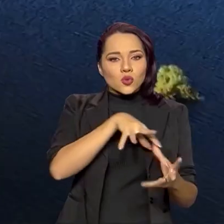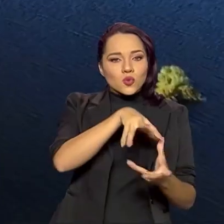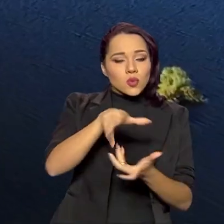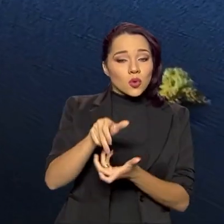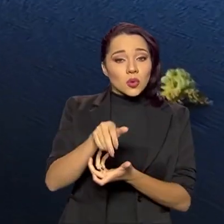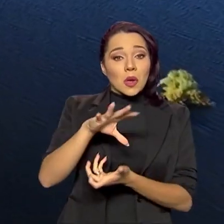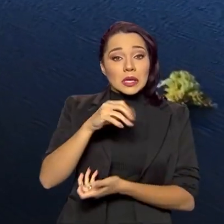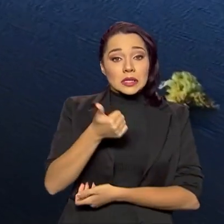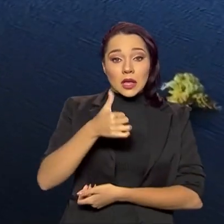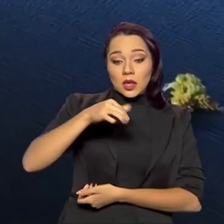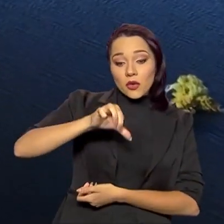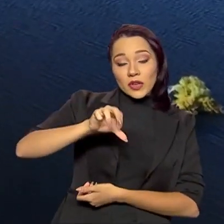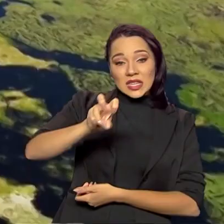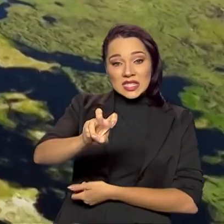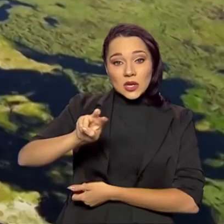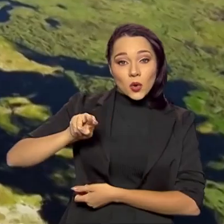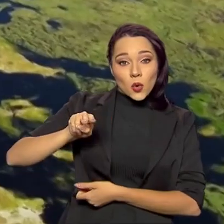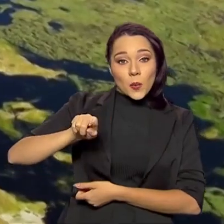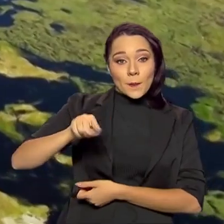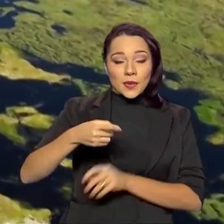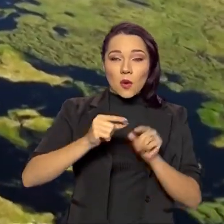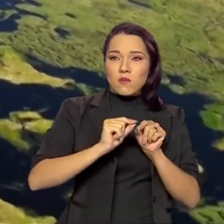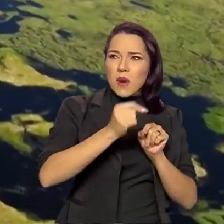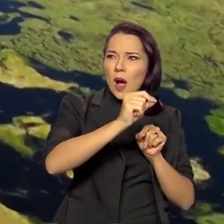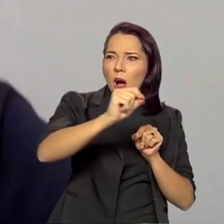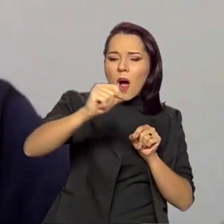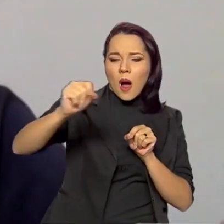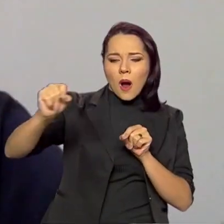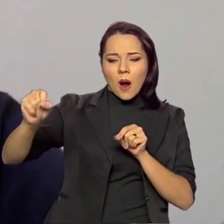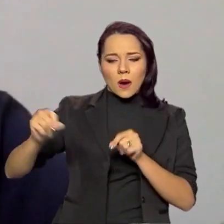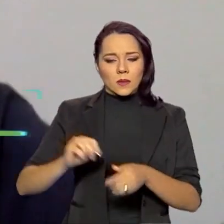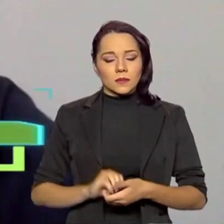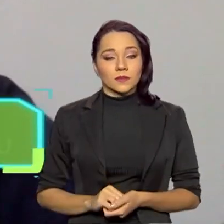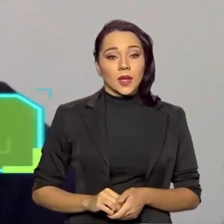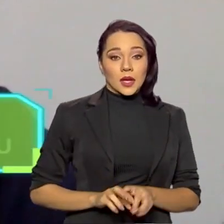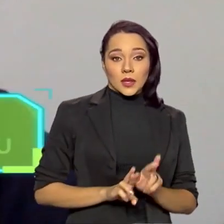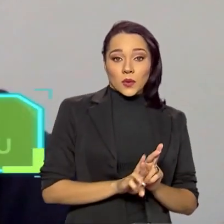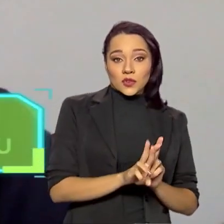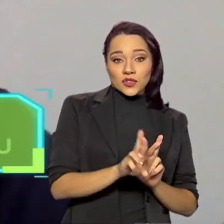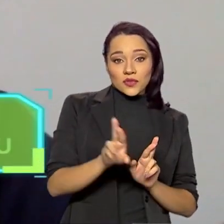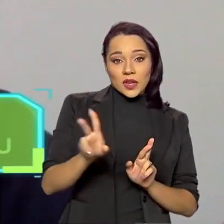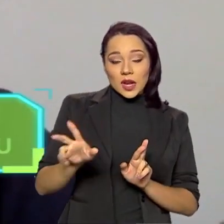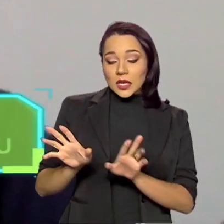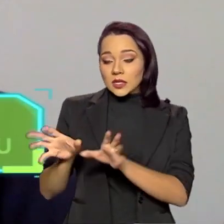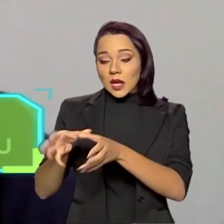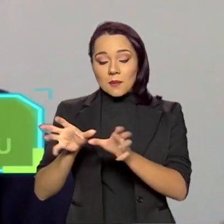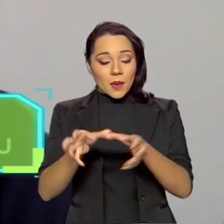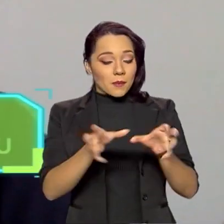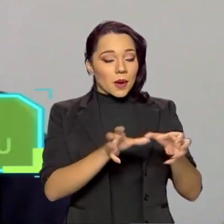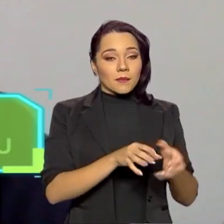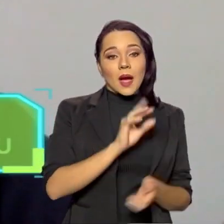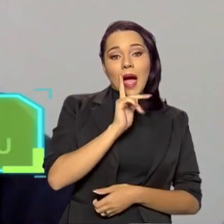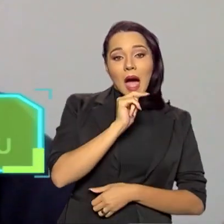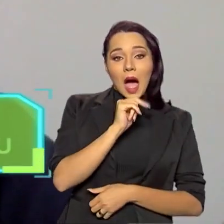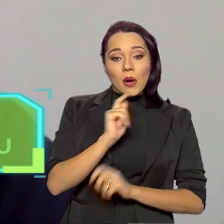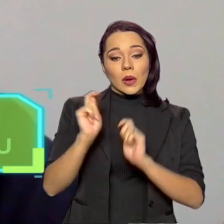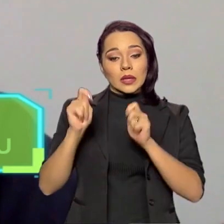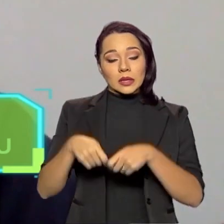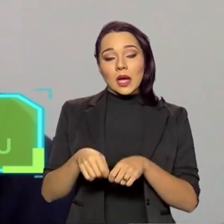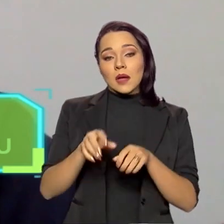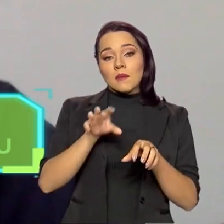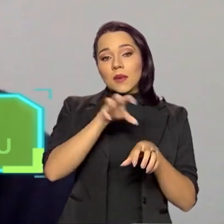195 mil quilômetros quadrados. Diversos corpos d'água podem ser